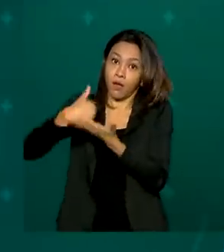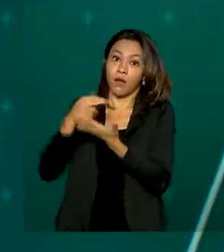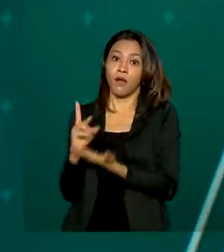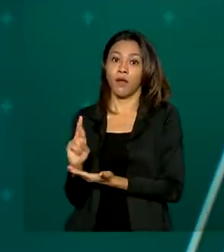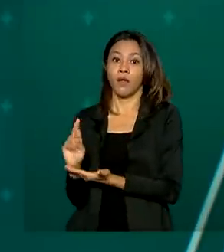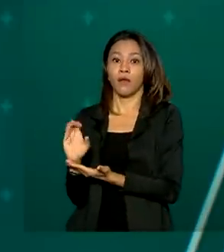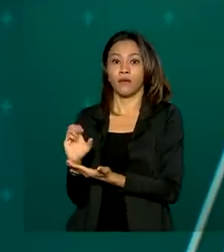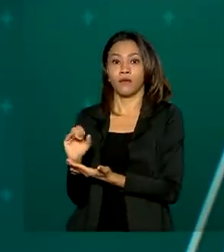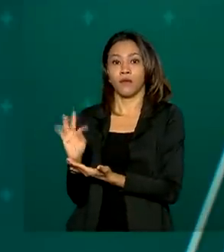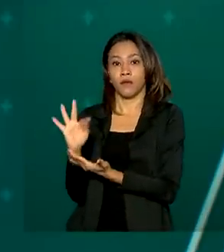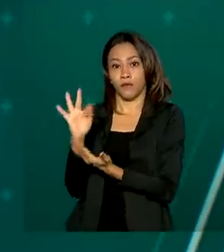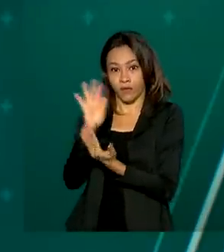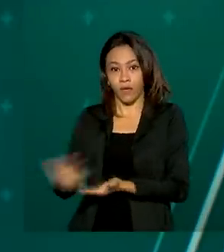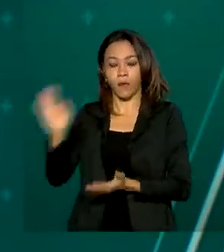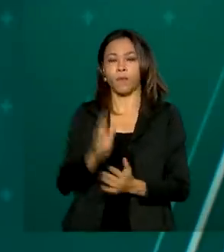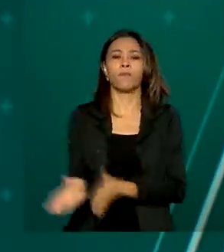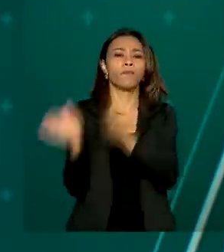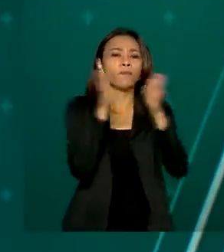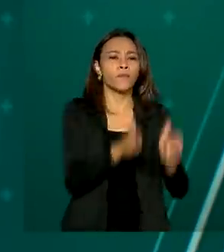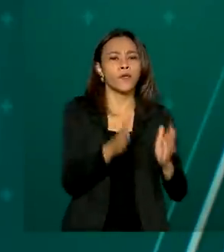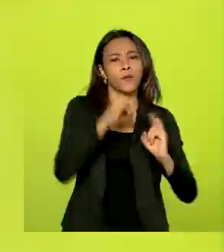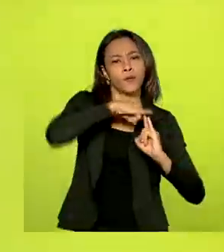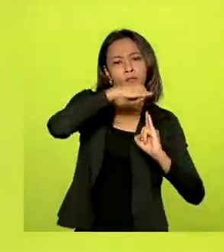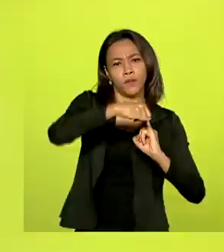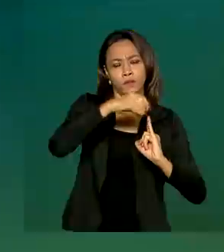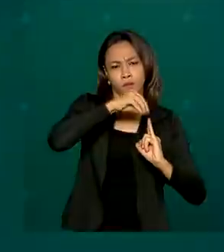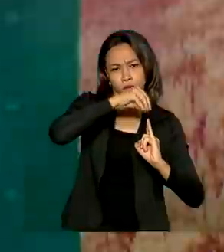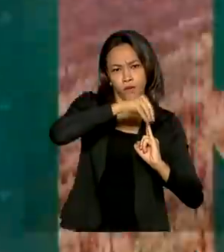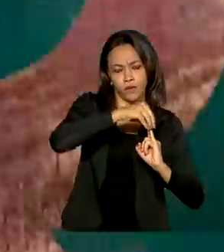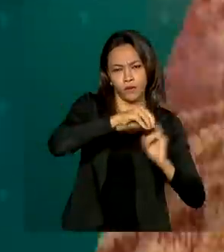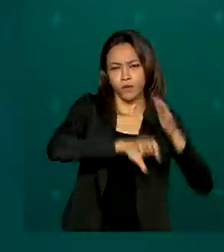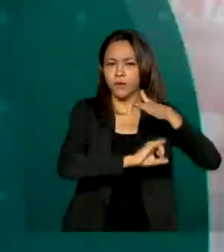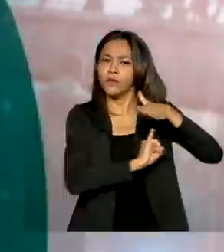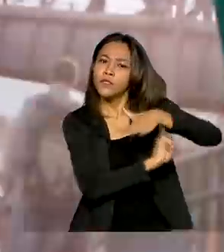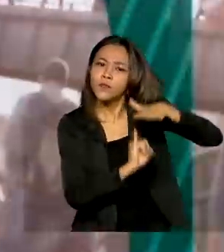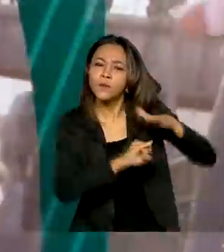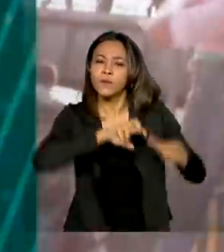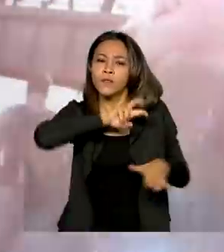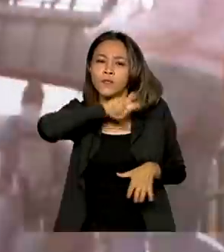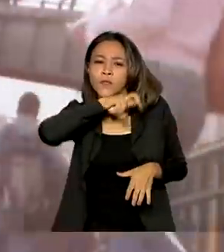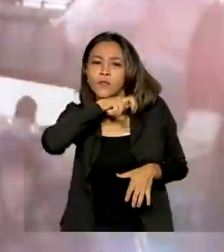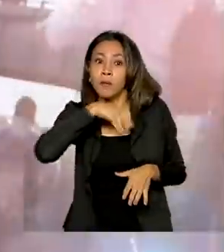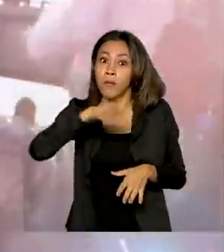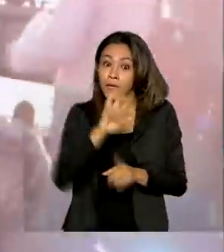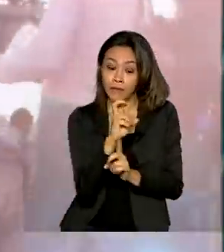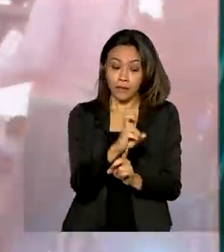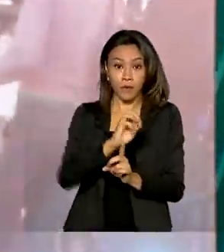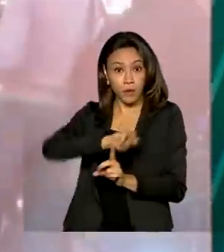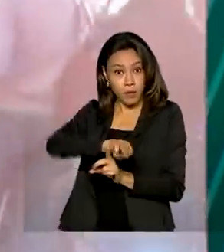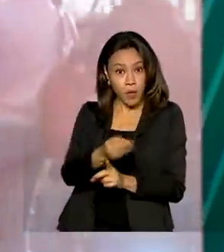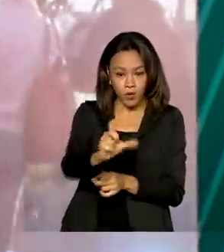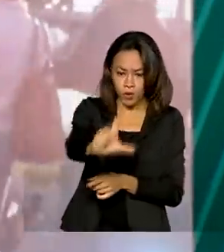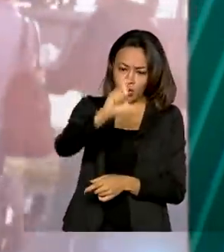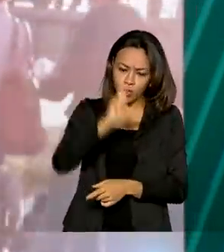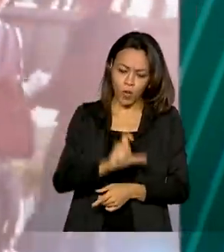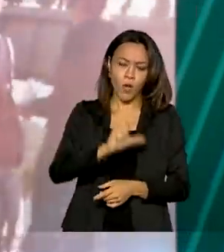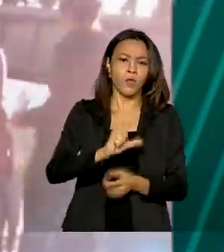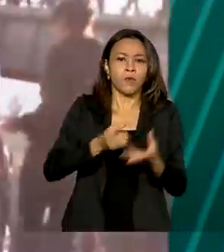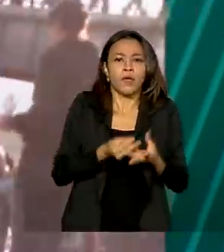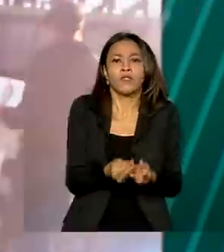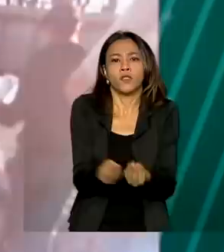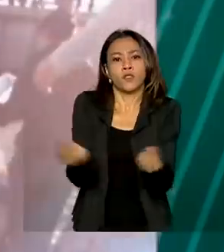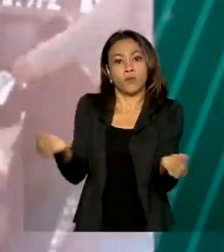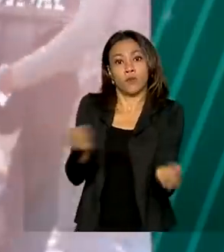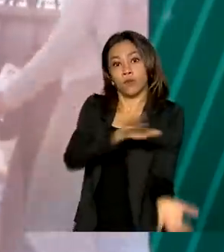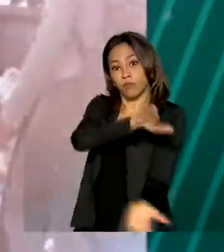O Instituto Butantan liberou nesta semana mais 5 milhões de doses da vacina Coronavac para a distribuição do Ministério